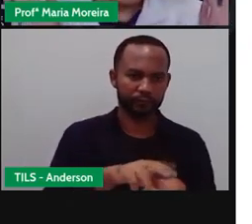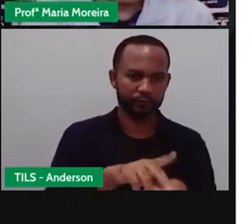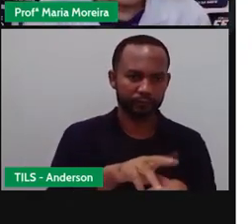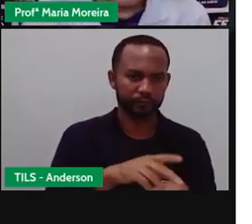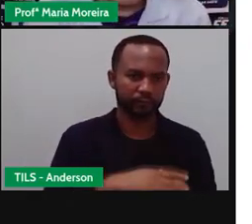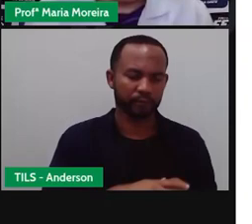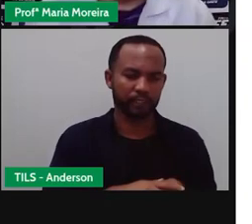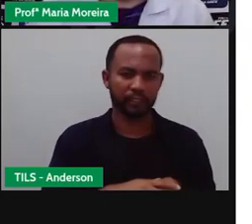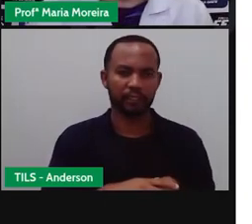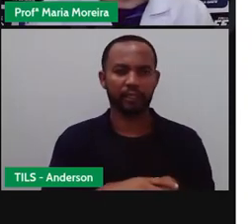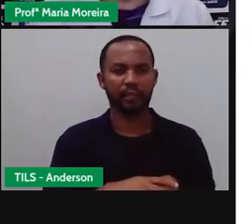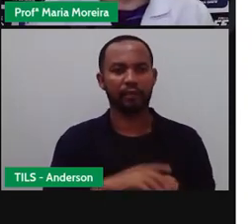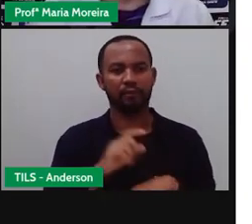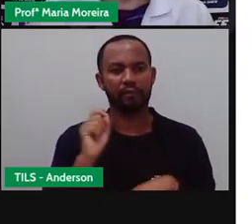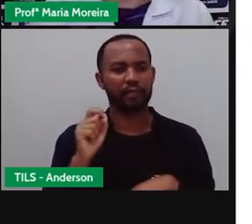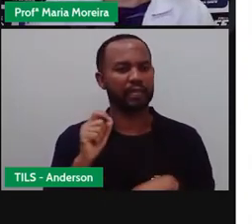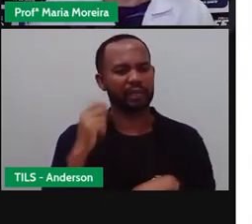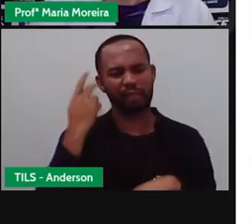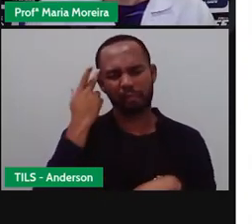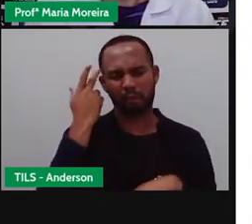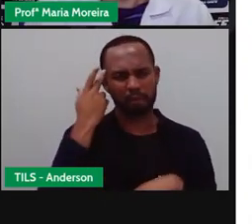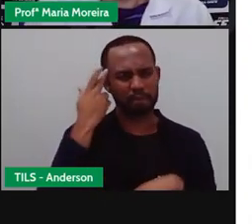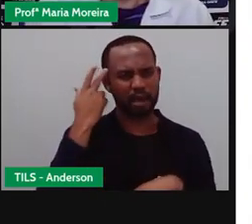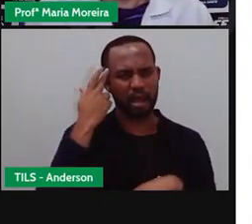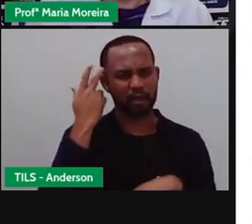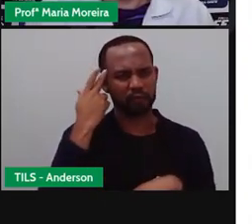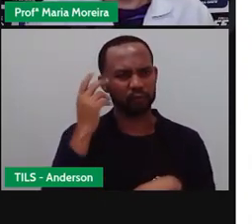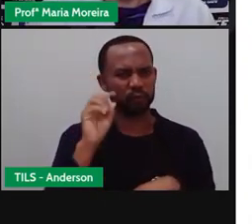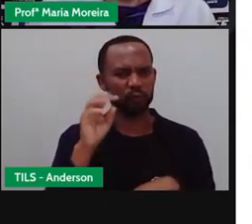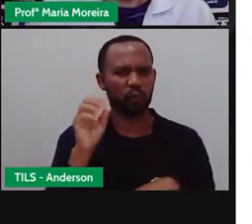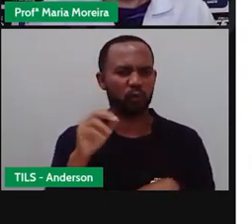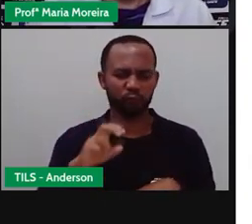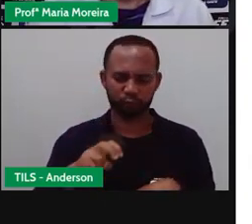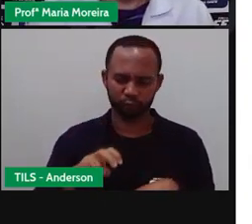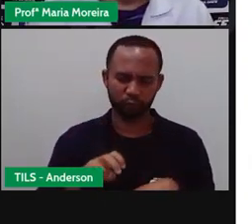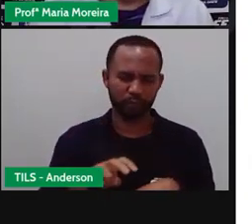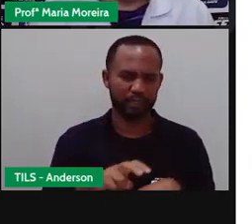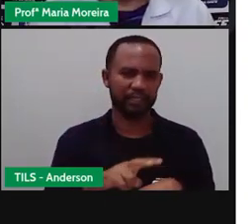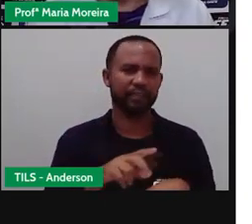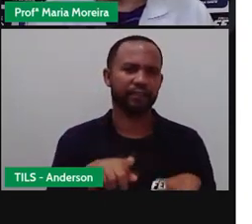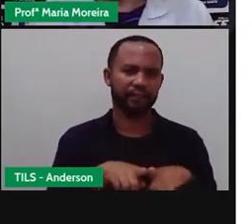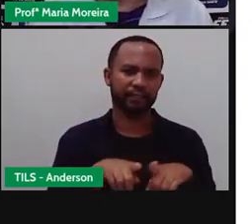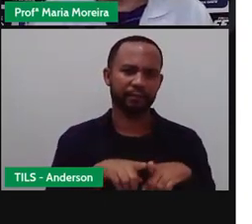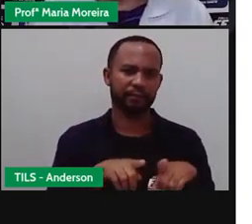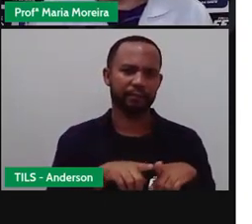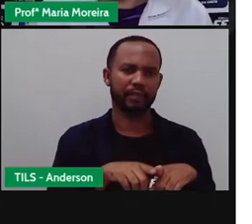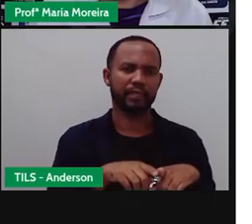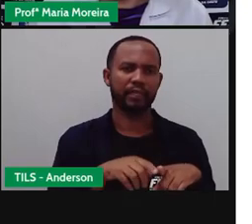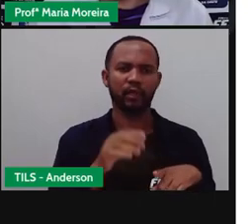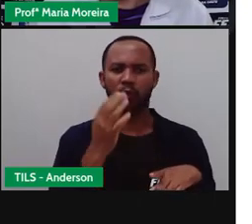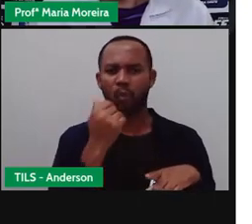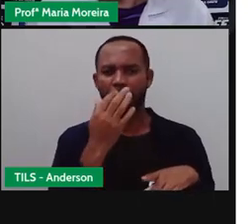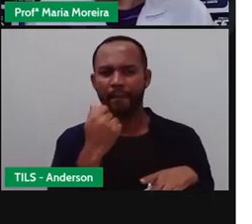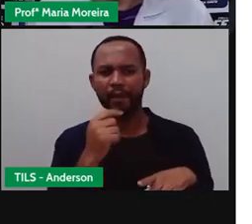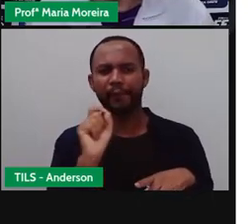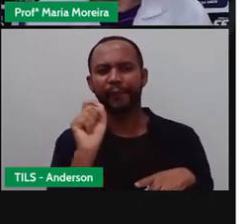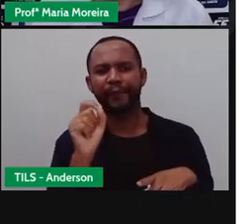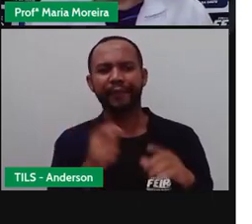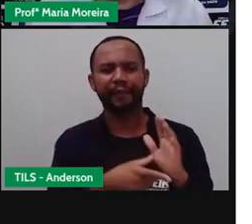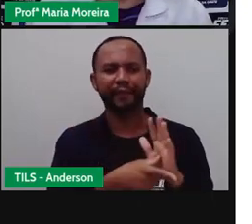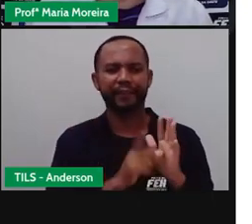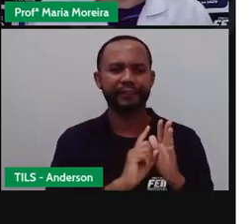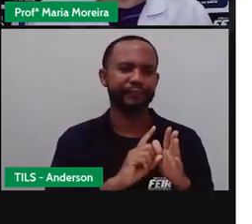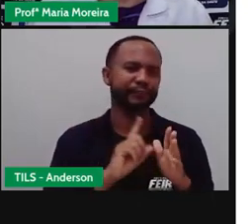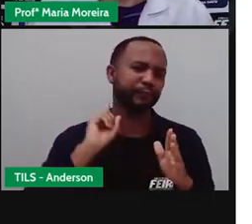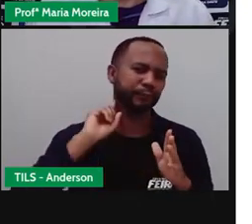soprazinha e não, foi só uma formiga. Mas a formiga, ela se alimentou do que antes? Ela passou